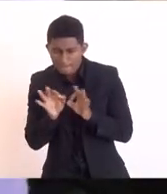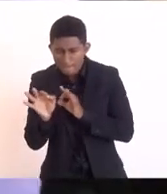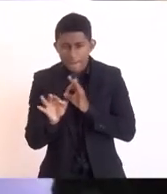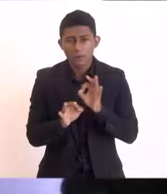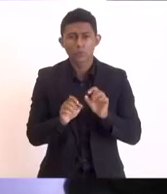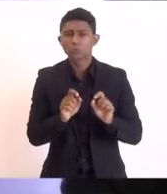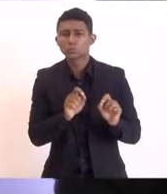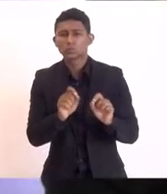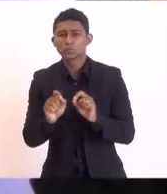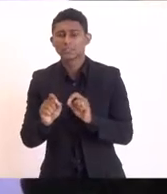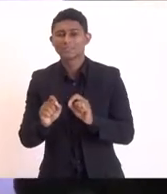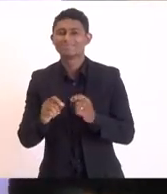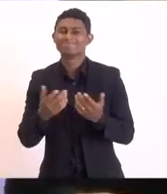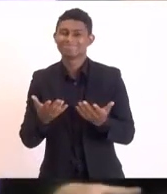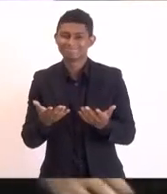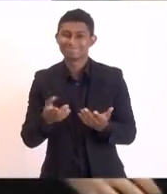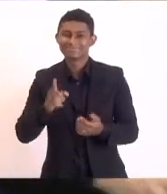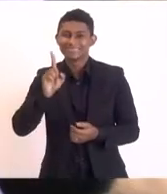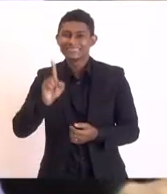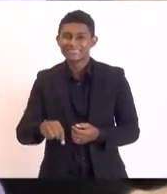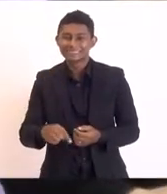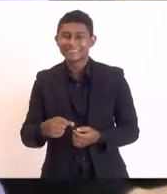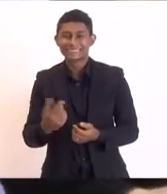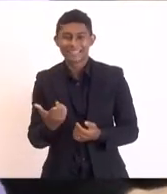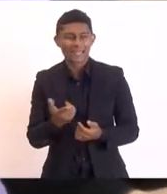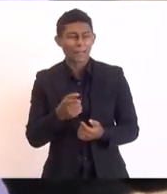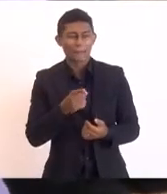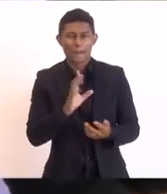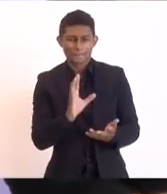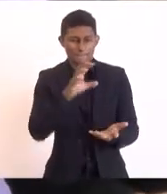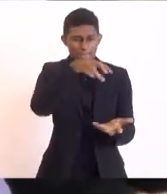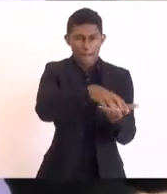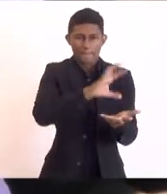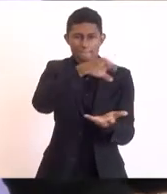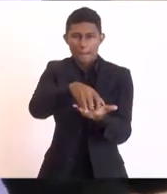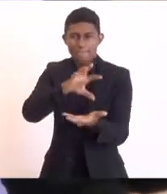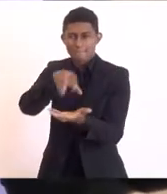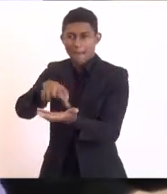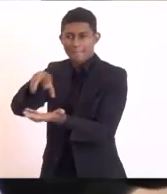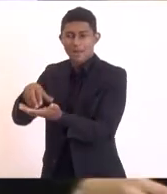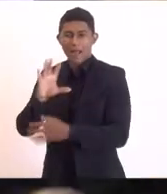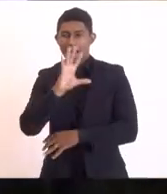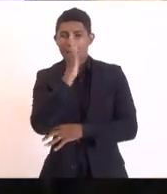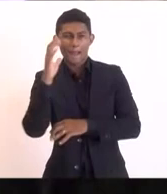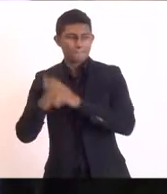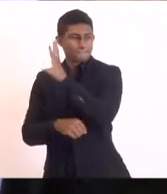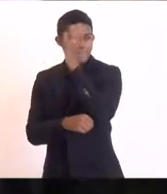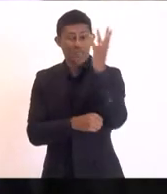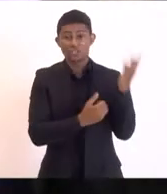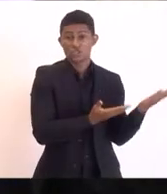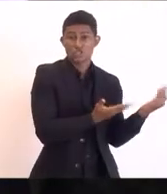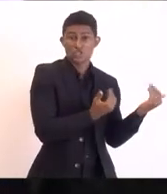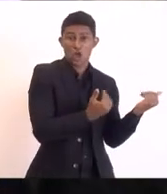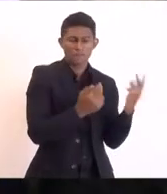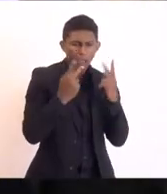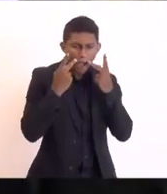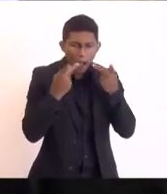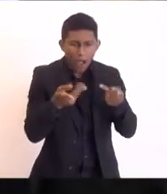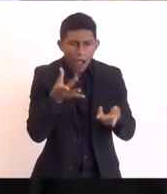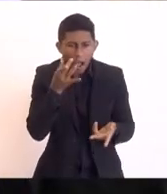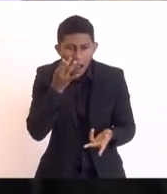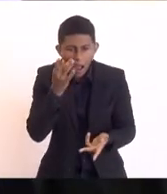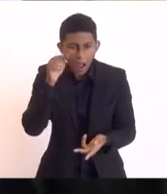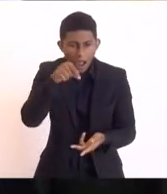colocação por exemplo de pequenas estações do meio ambiente para que eles consigam interagir com isso é um exemplo